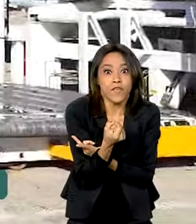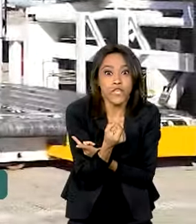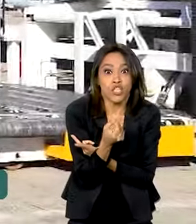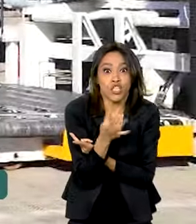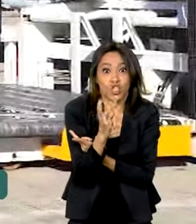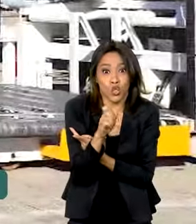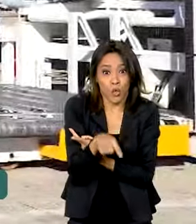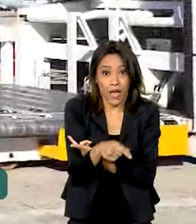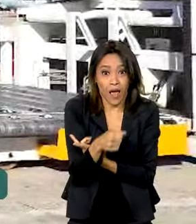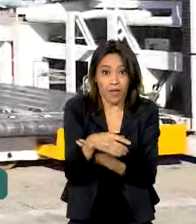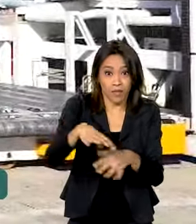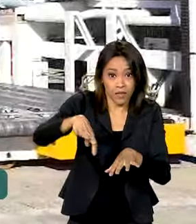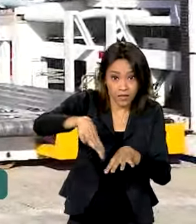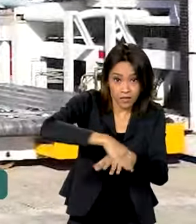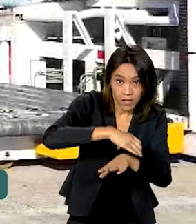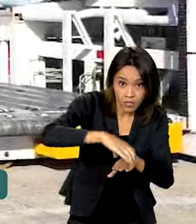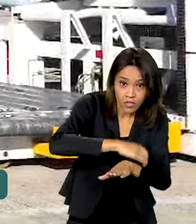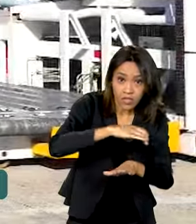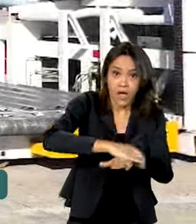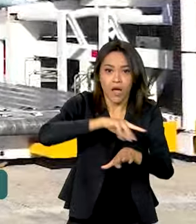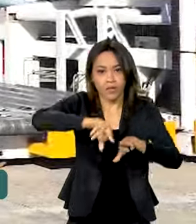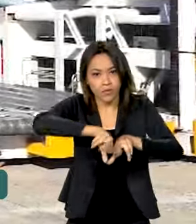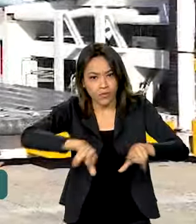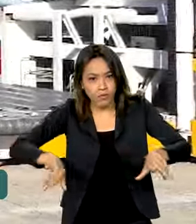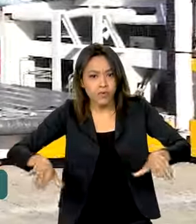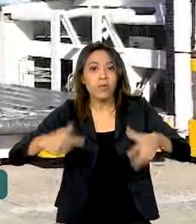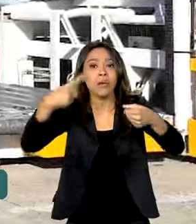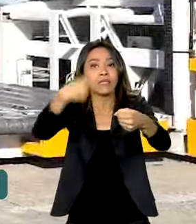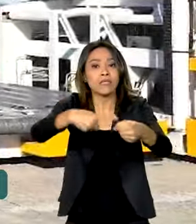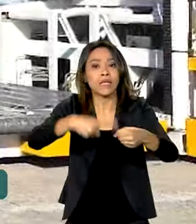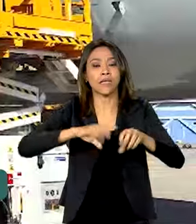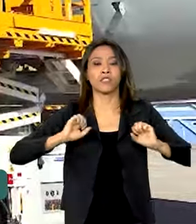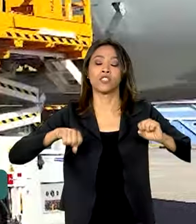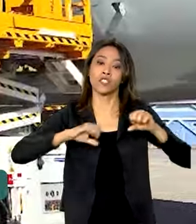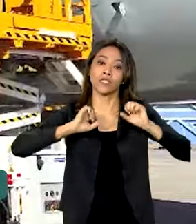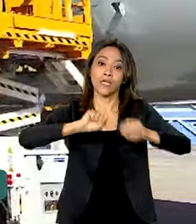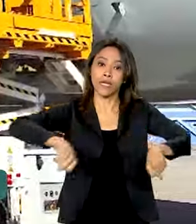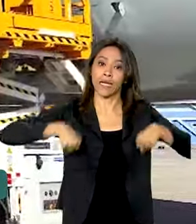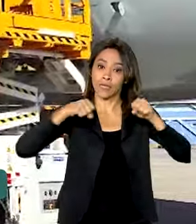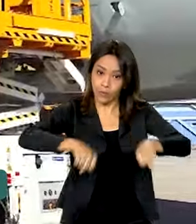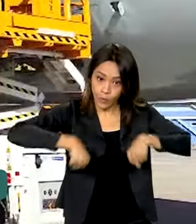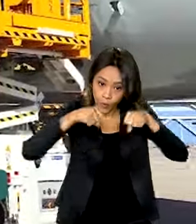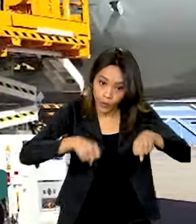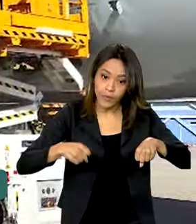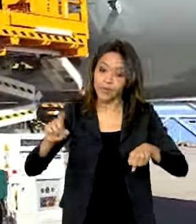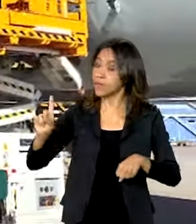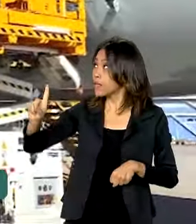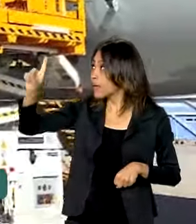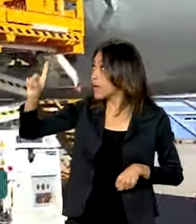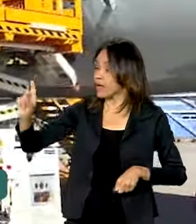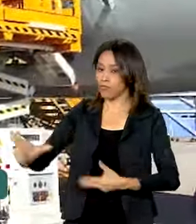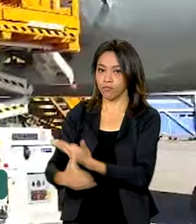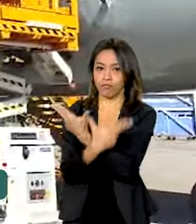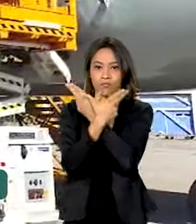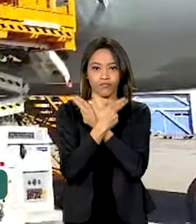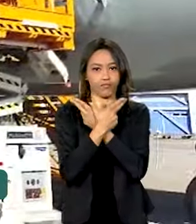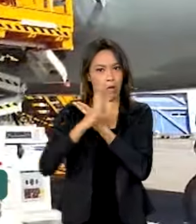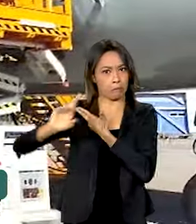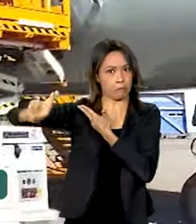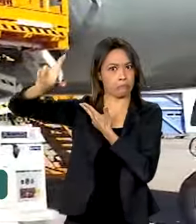de calçados com destino a Canoas, no Rio Grande do Sul. A FAB, por meio da coordenação do Comando de Operações